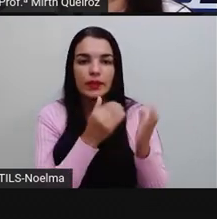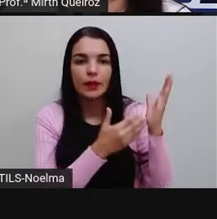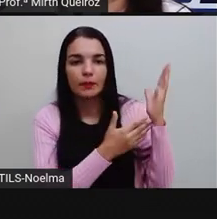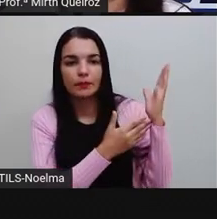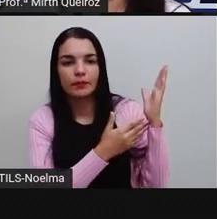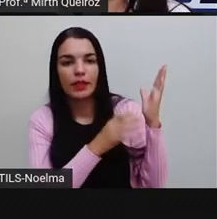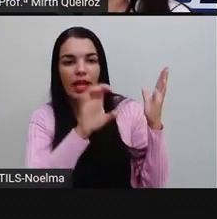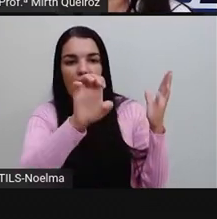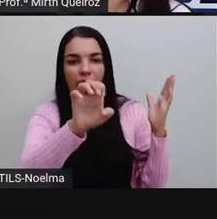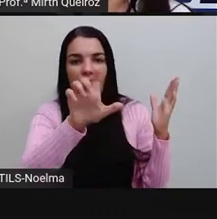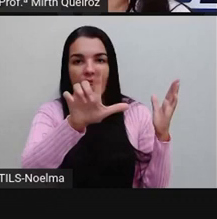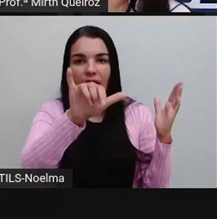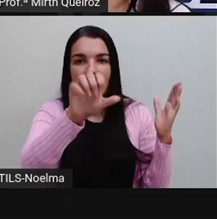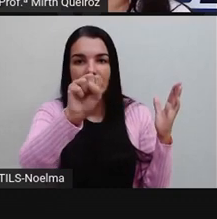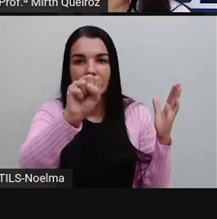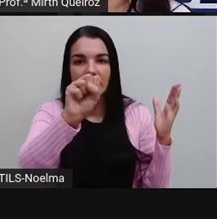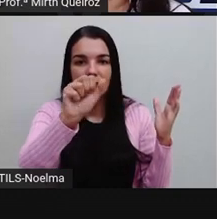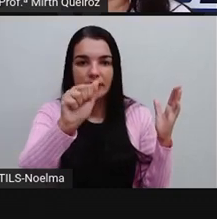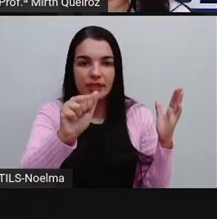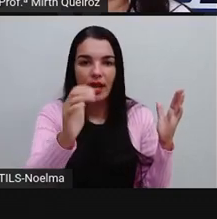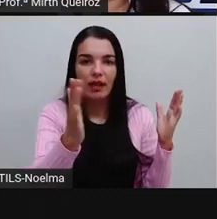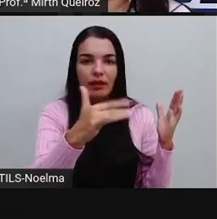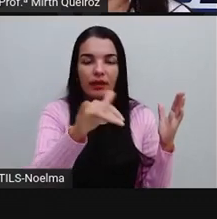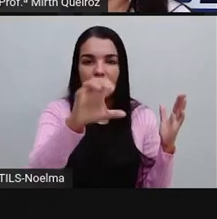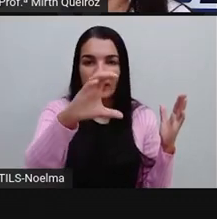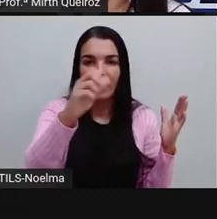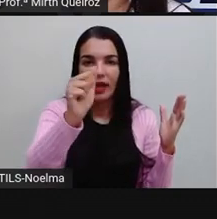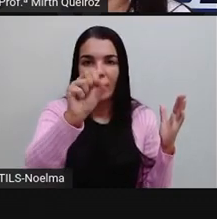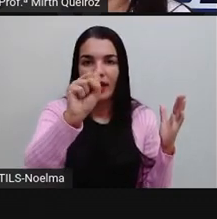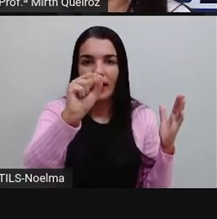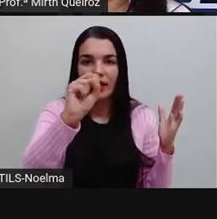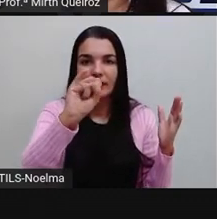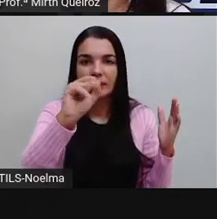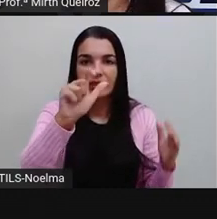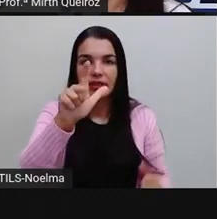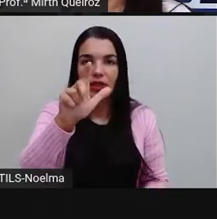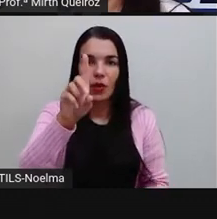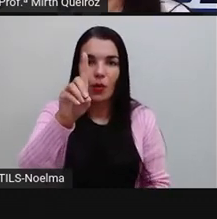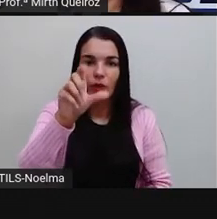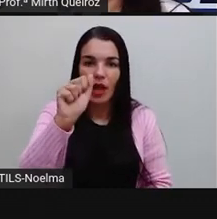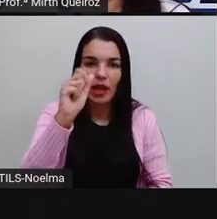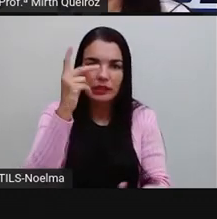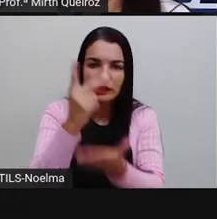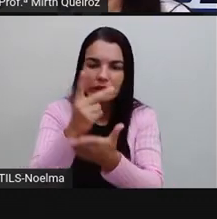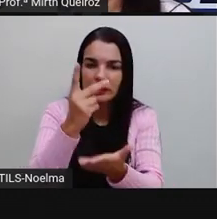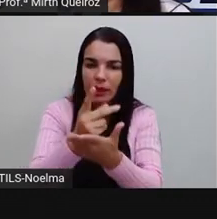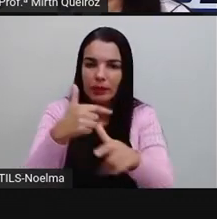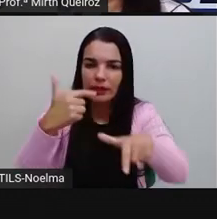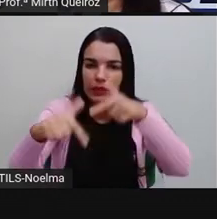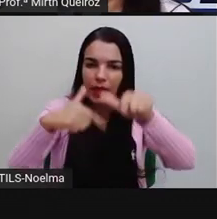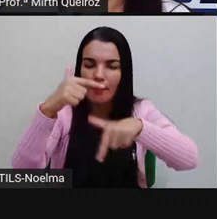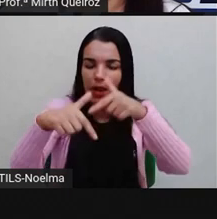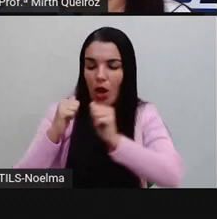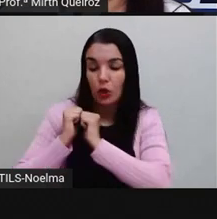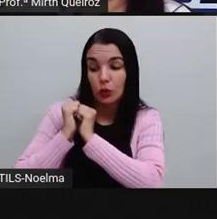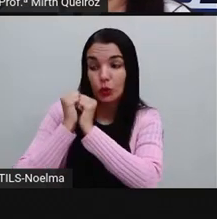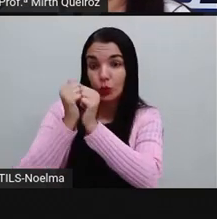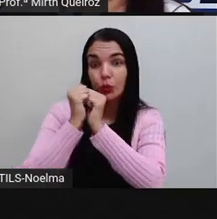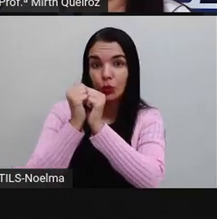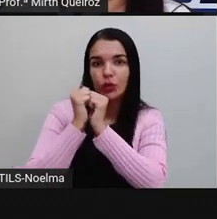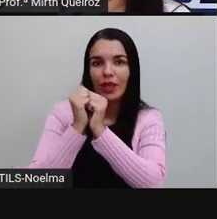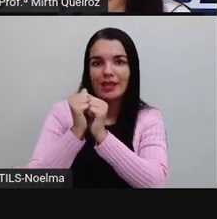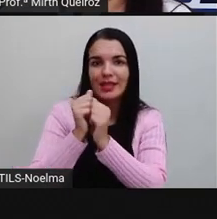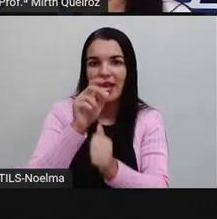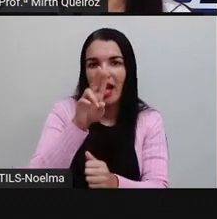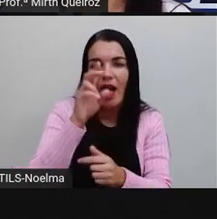alguns exemplos. Elisa e Cacilda sempre trabalharam juntas. Juntas, porque são mulheres,